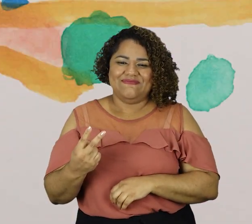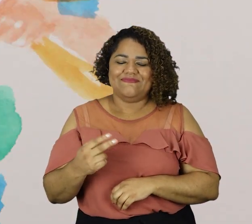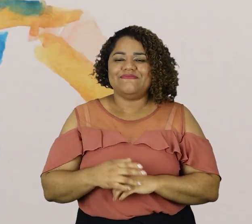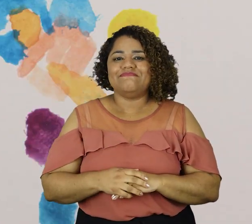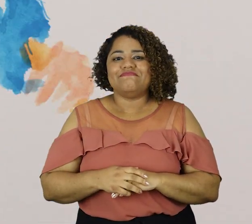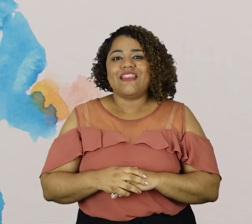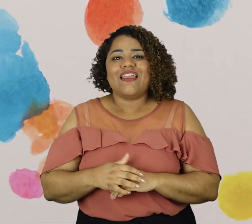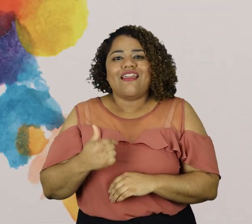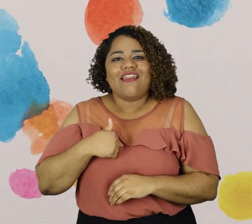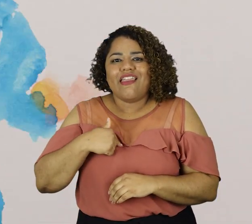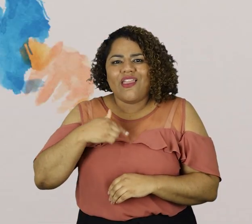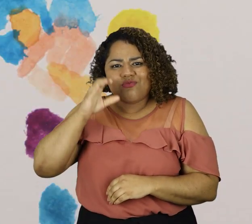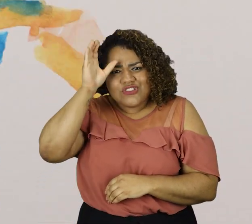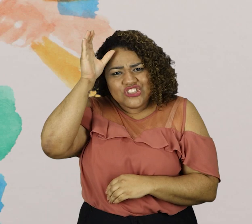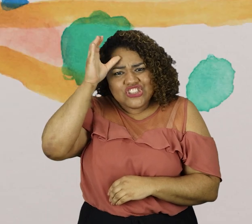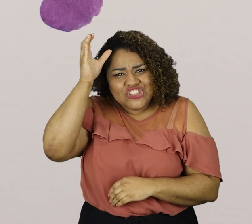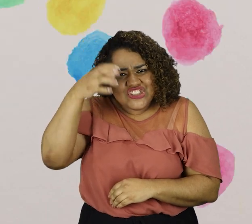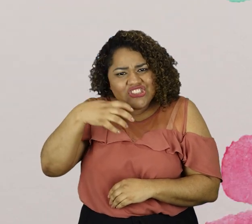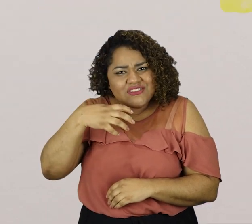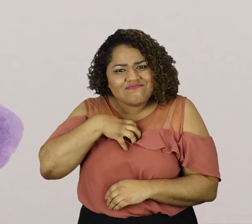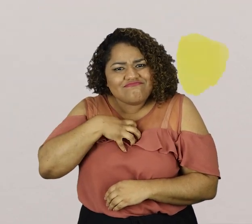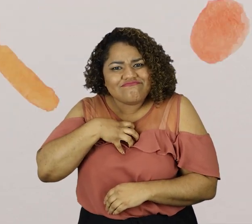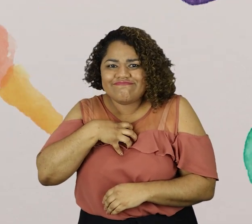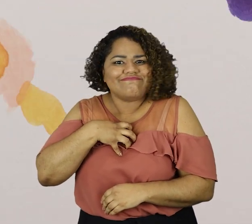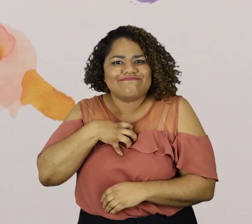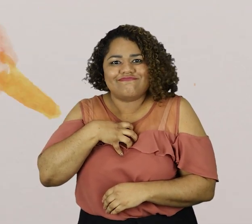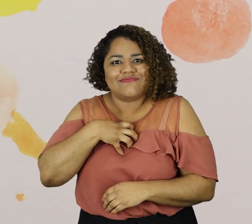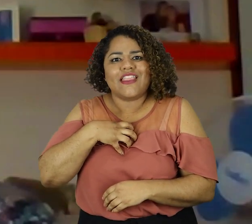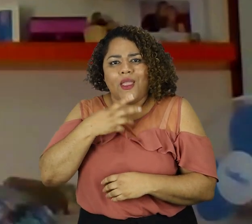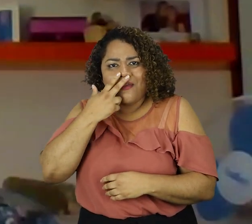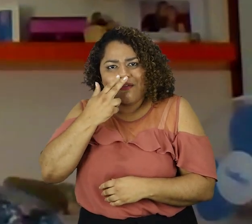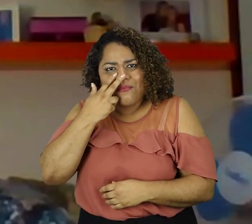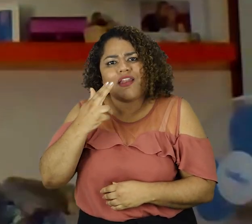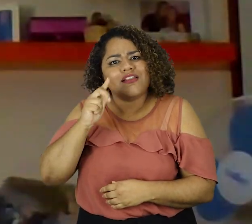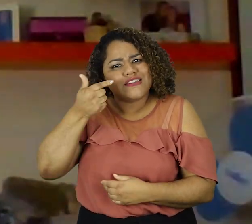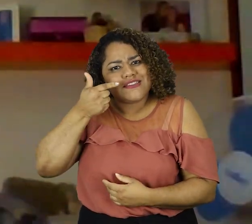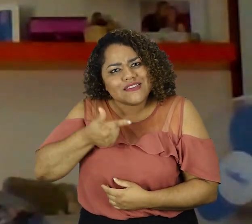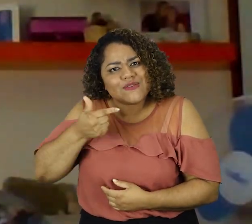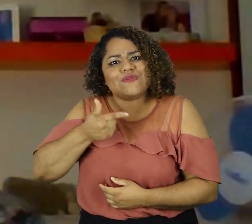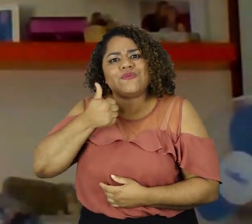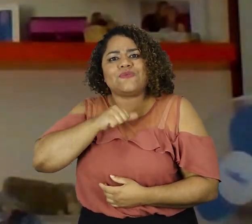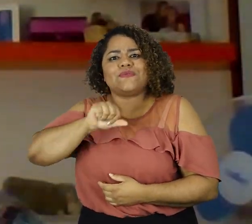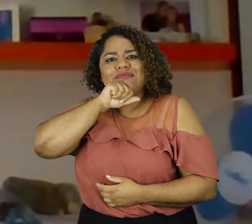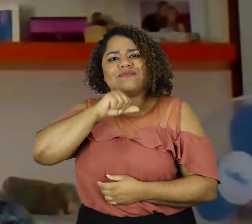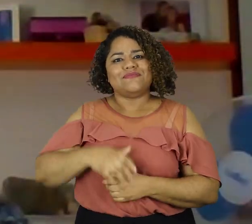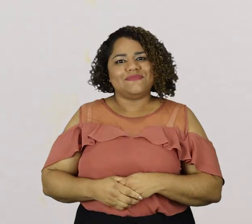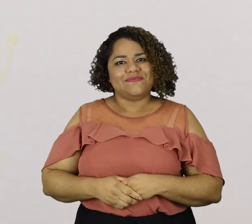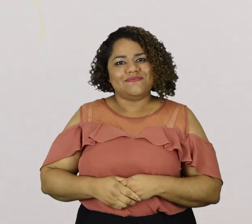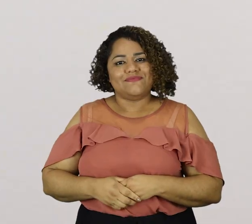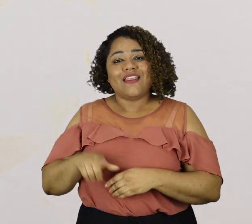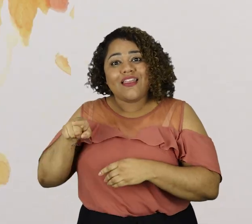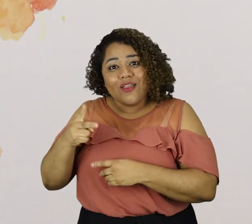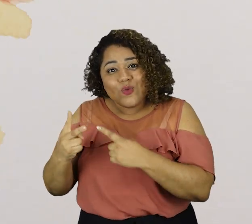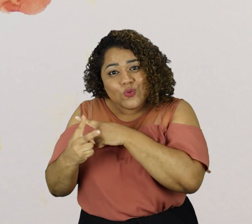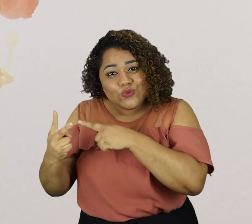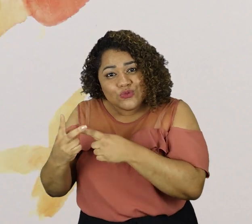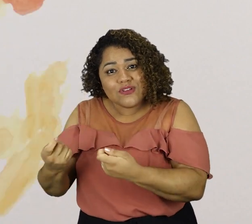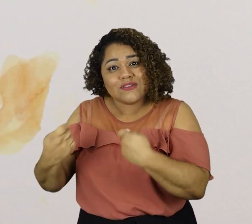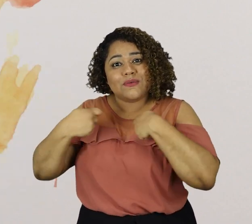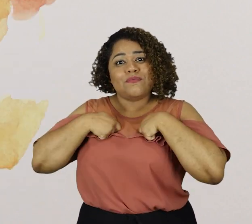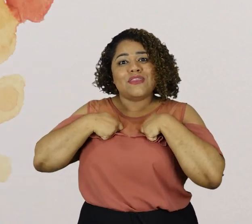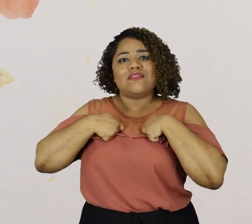que eu senti mais, muito mais do que uma tia para ele, uma segunda mãe para ele. Foi com ela que eu